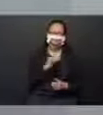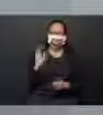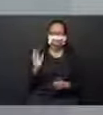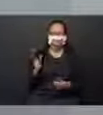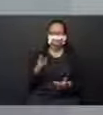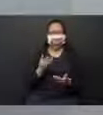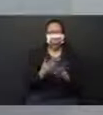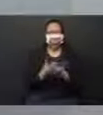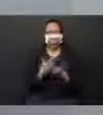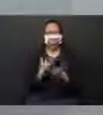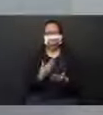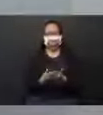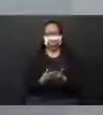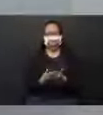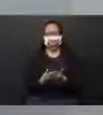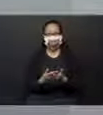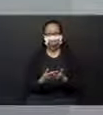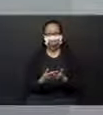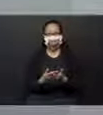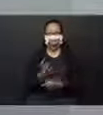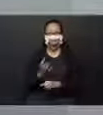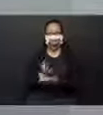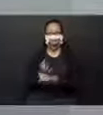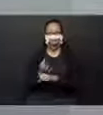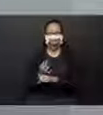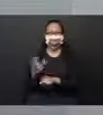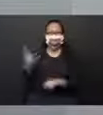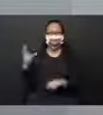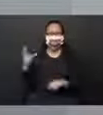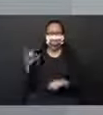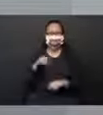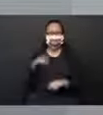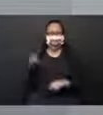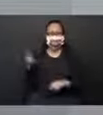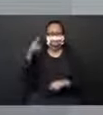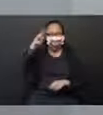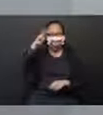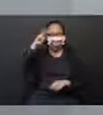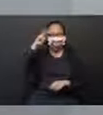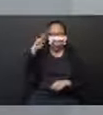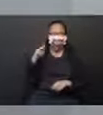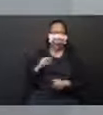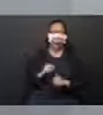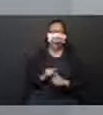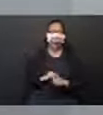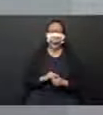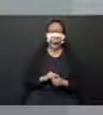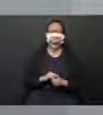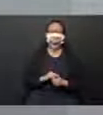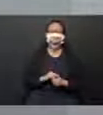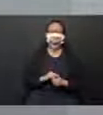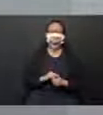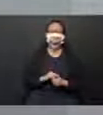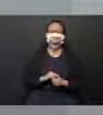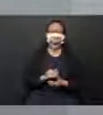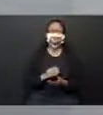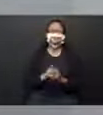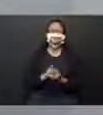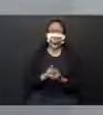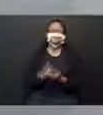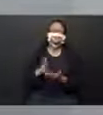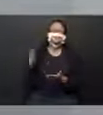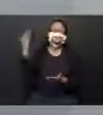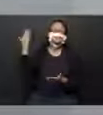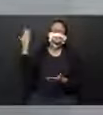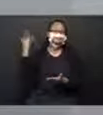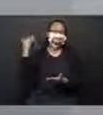curiosidades na disciplina de ciências. E vocês se lembram quais eram? Lá no comecinho, nós vimos